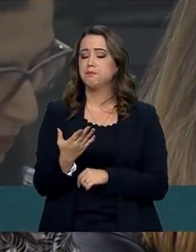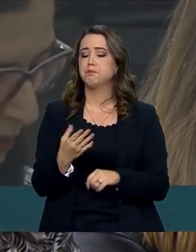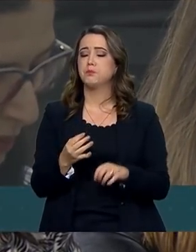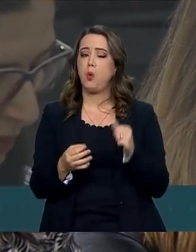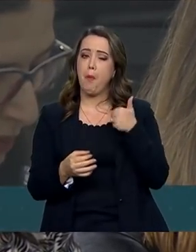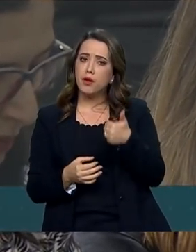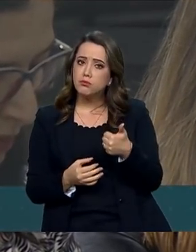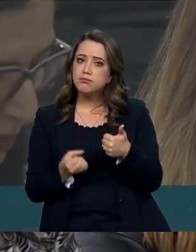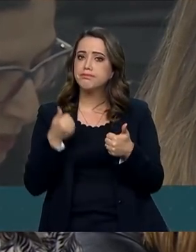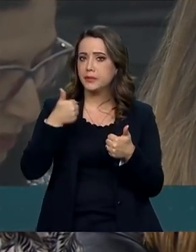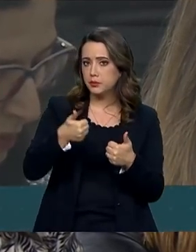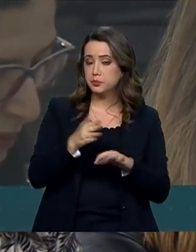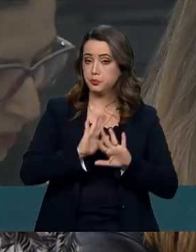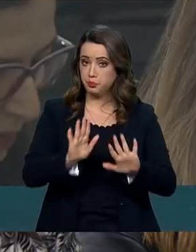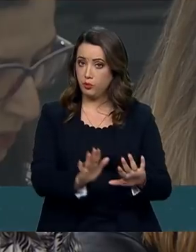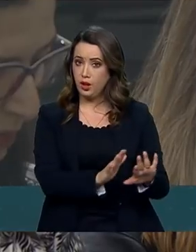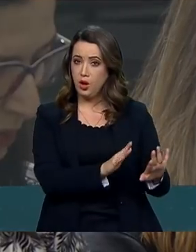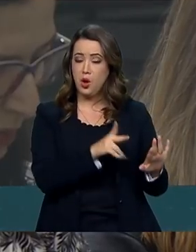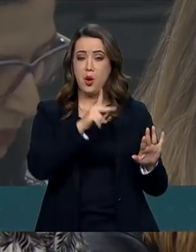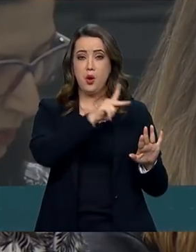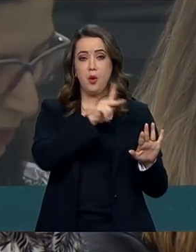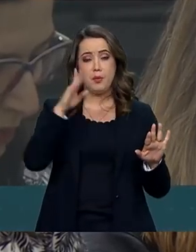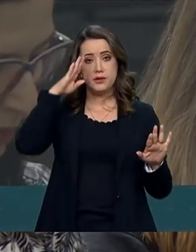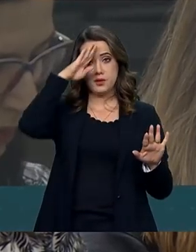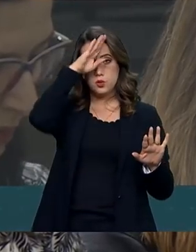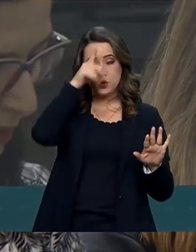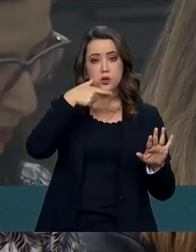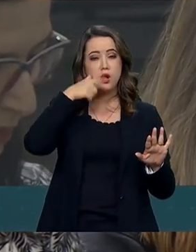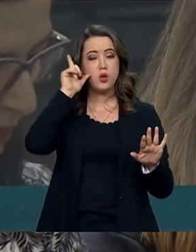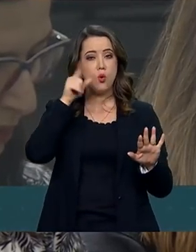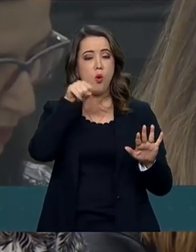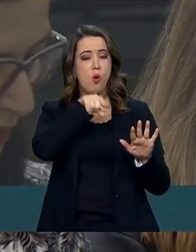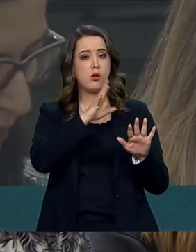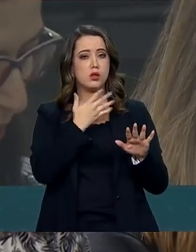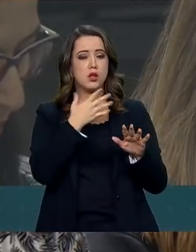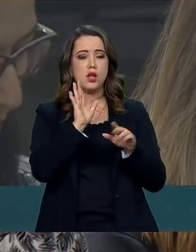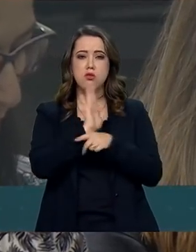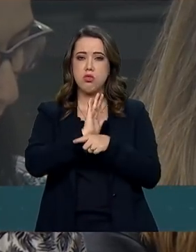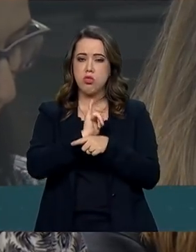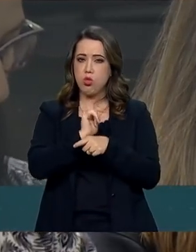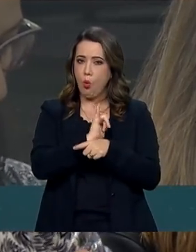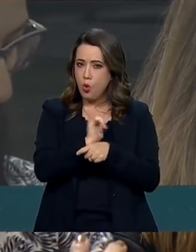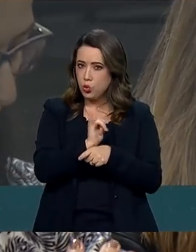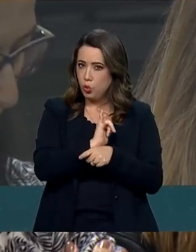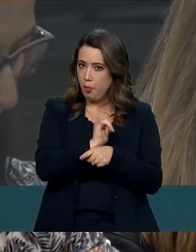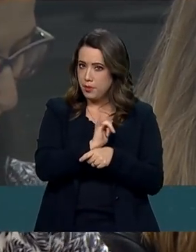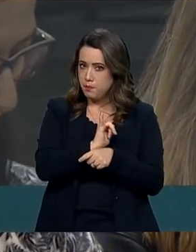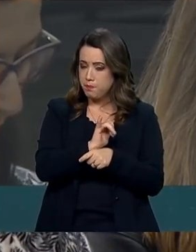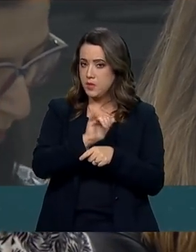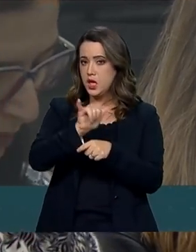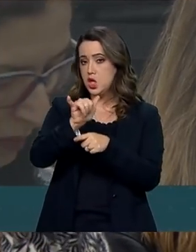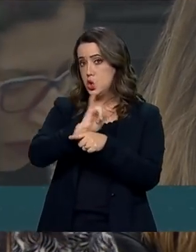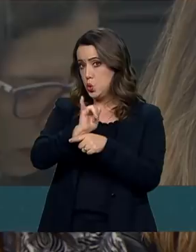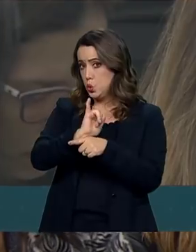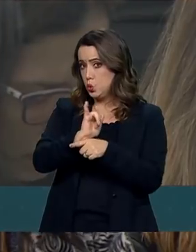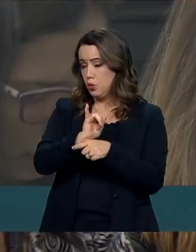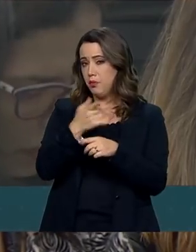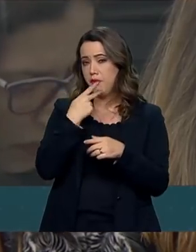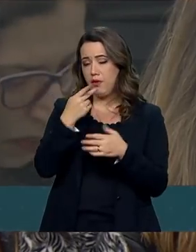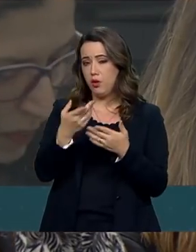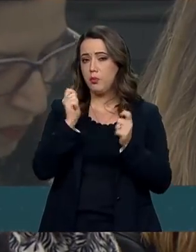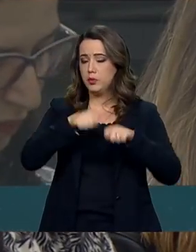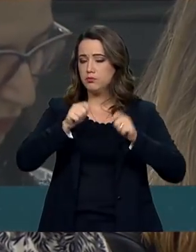a live, comentou sobre a possibilidade de rever a política de preços praticada pela Petrobras, de